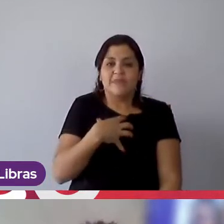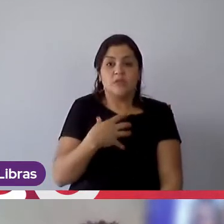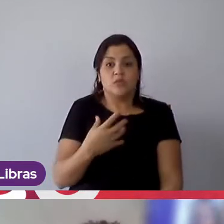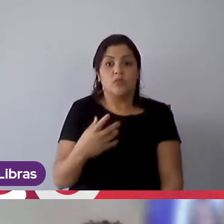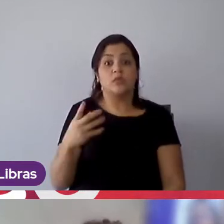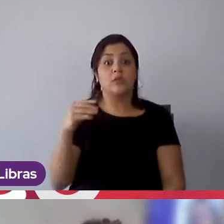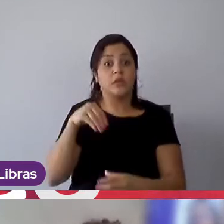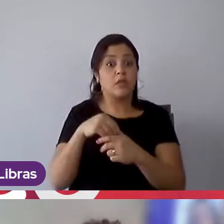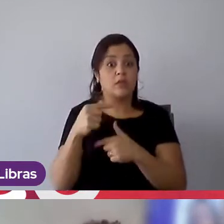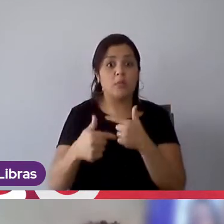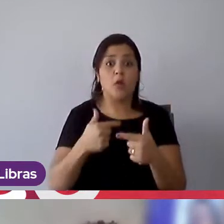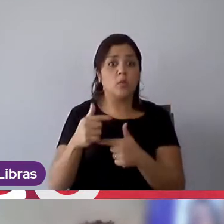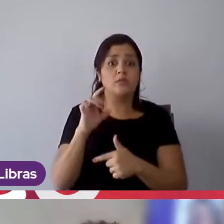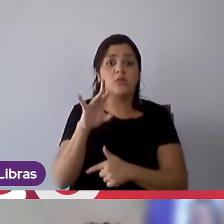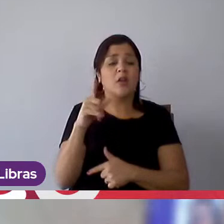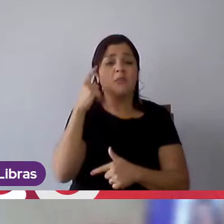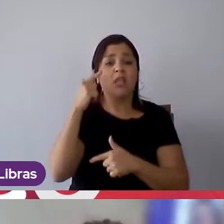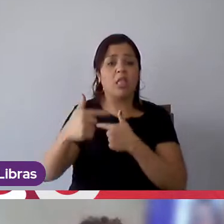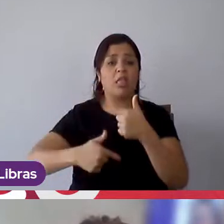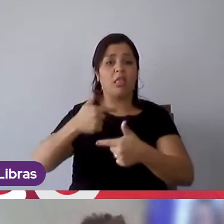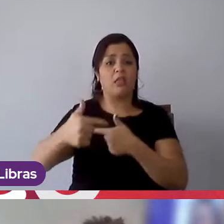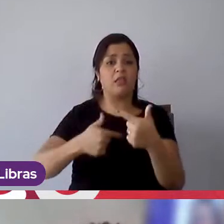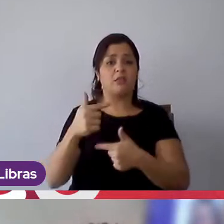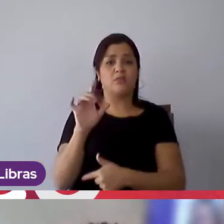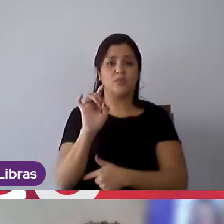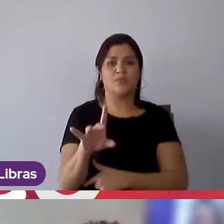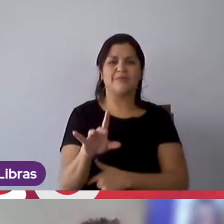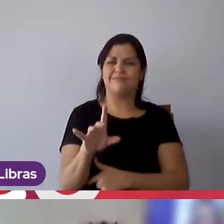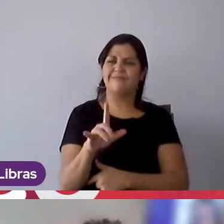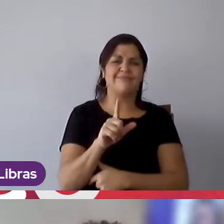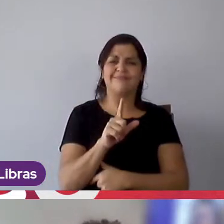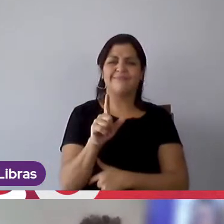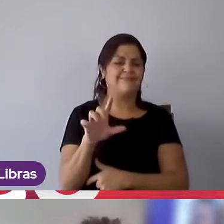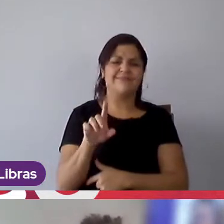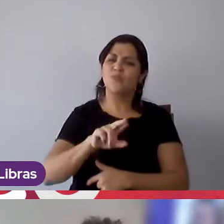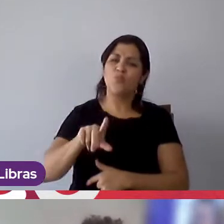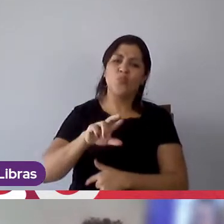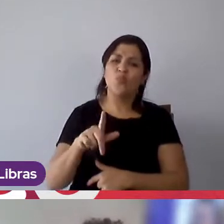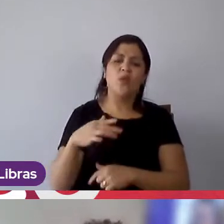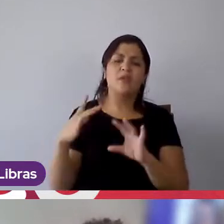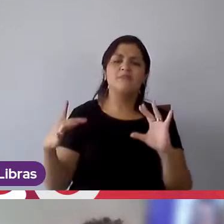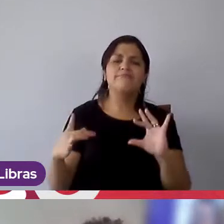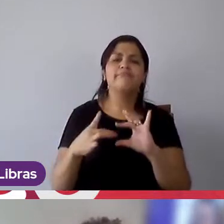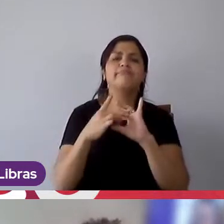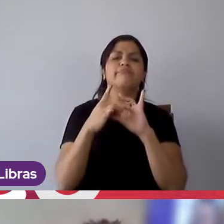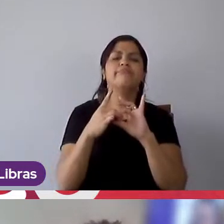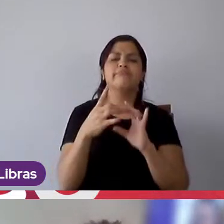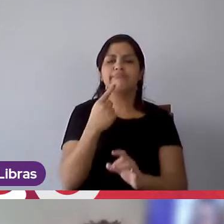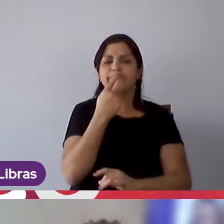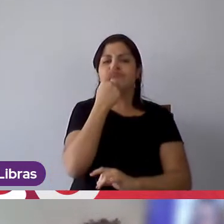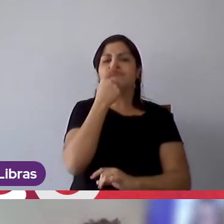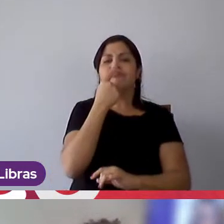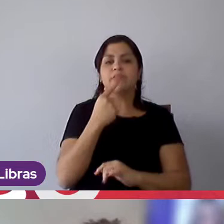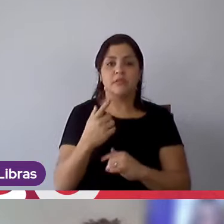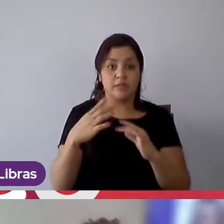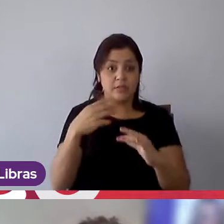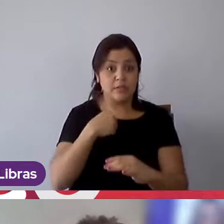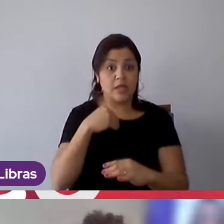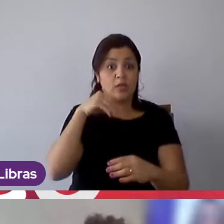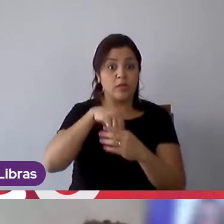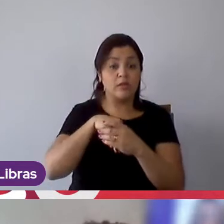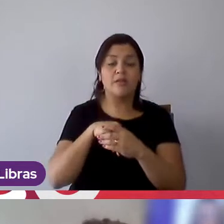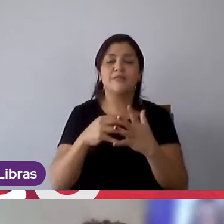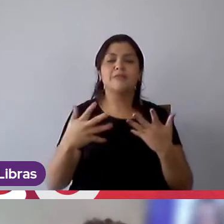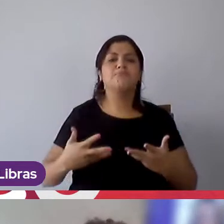trabalho, não é só por trabalho, né, eu tenho uma conexão, entendo que eu tenho uma conexão afetiva, algo que também me